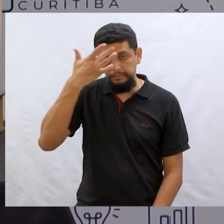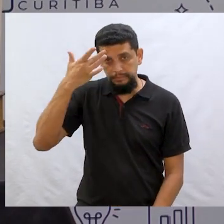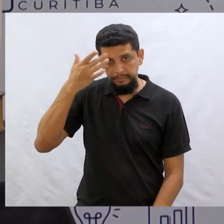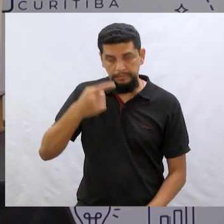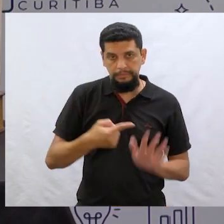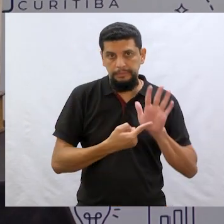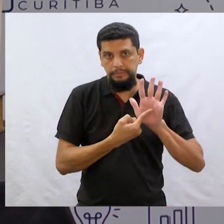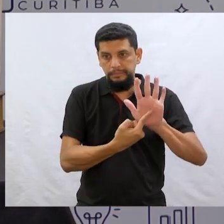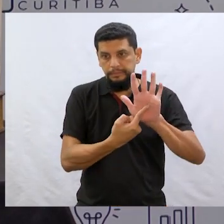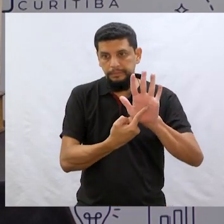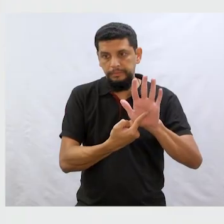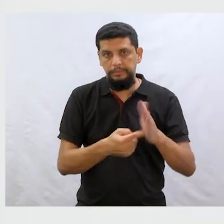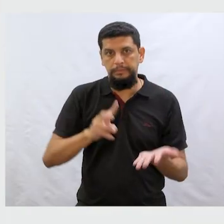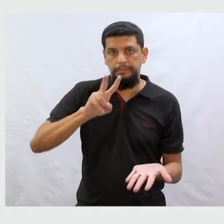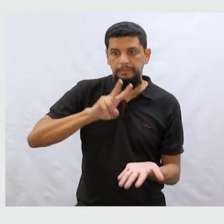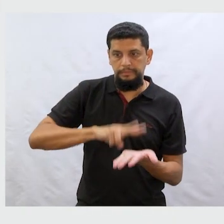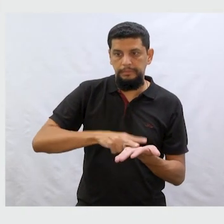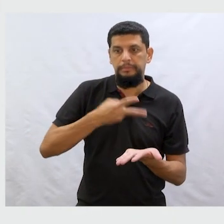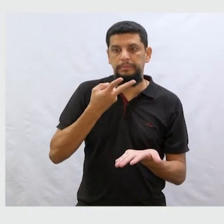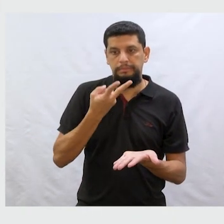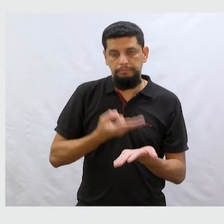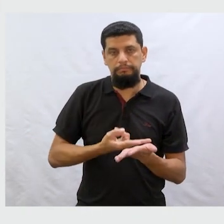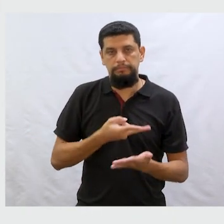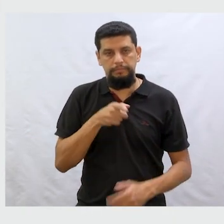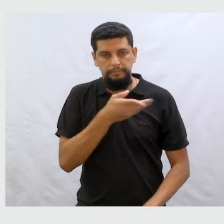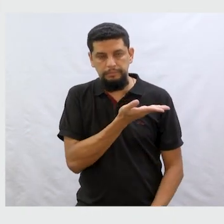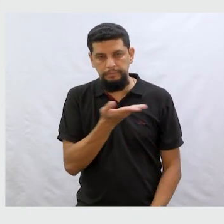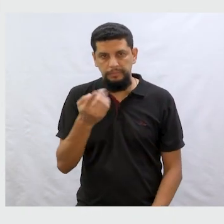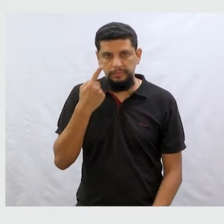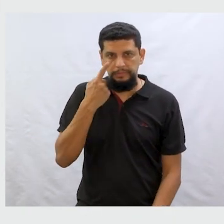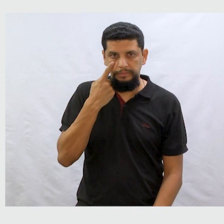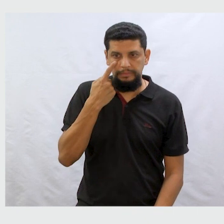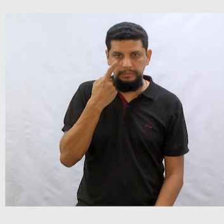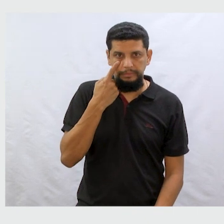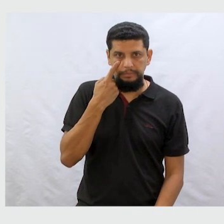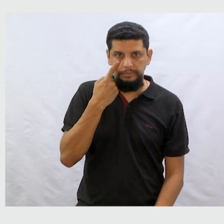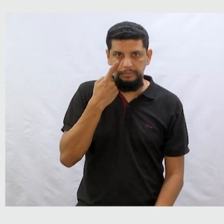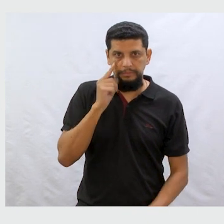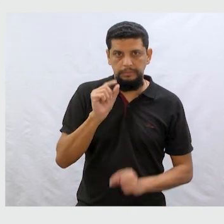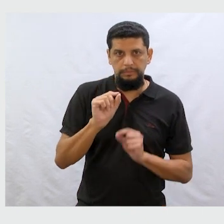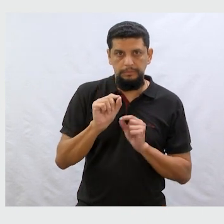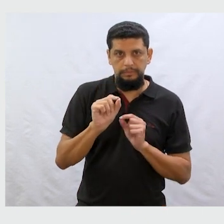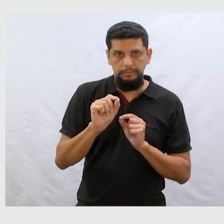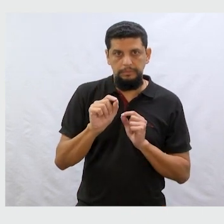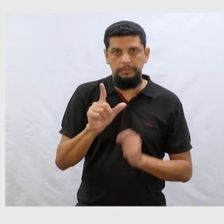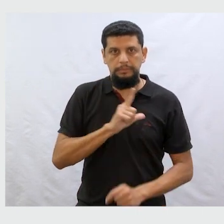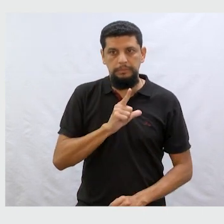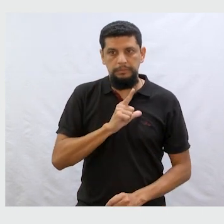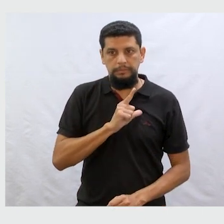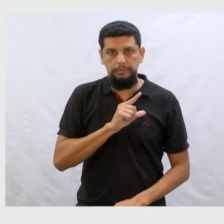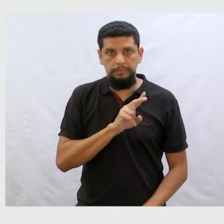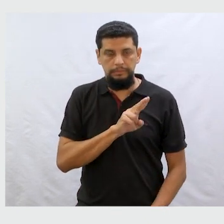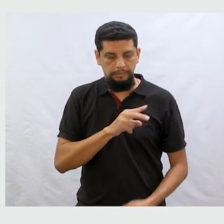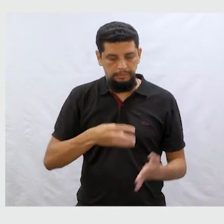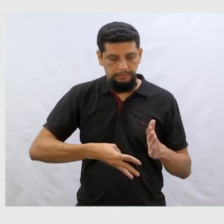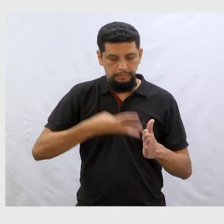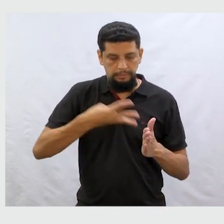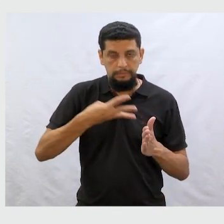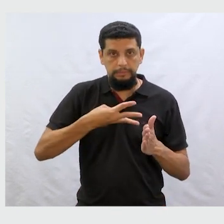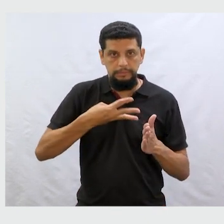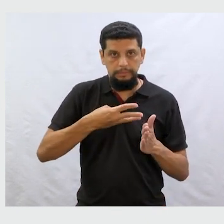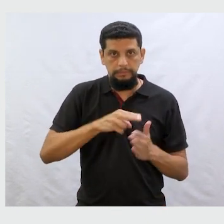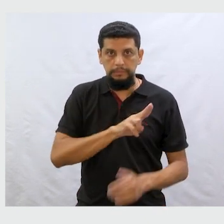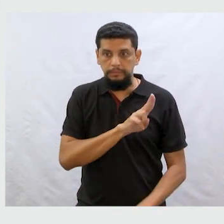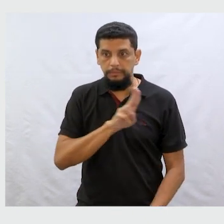atenção de vocês é a tradutora. Isso mesmo. Vocês estão vendo aí que nós temos um terceiro nome. A